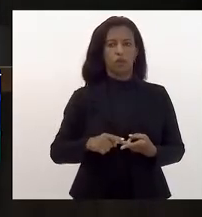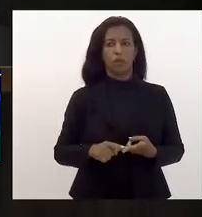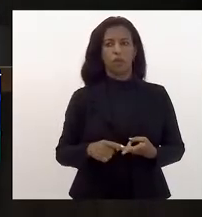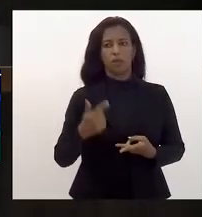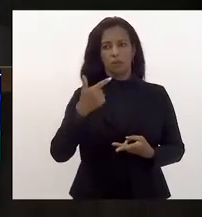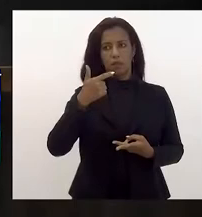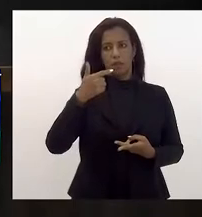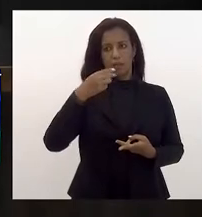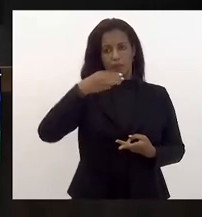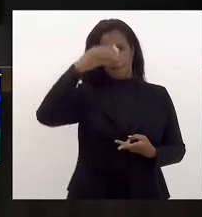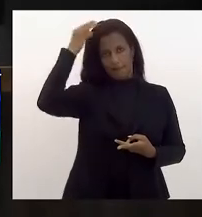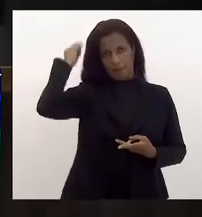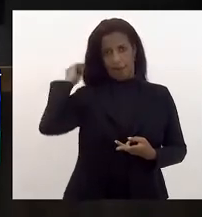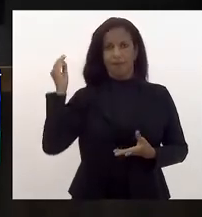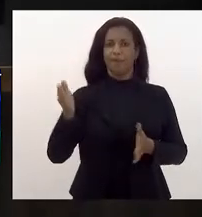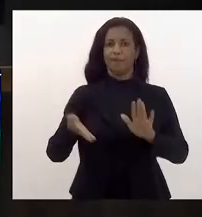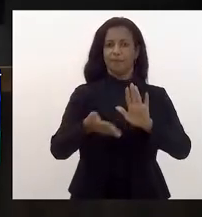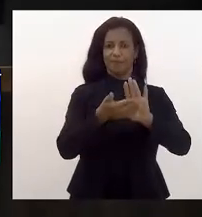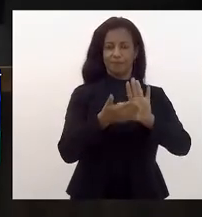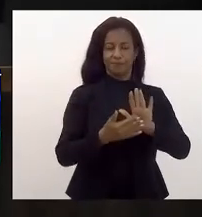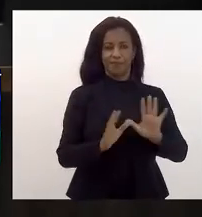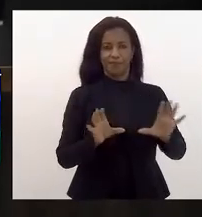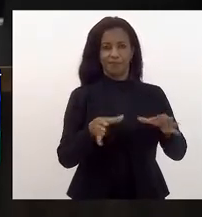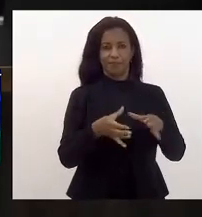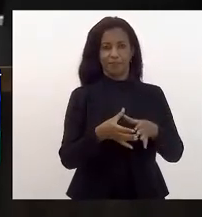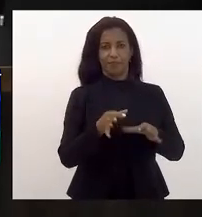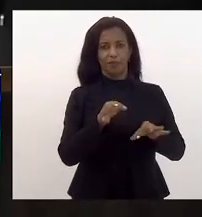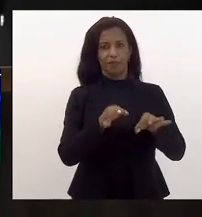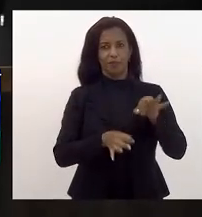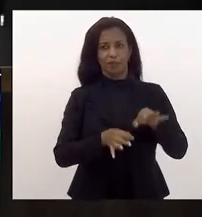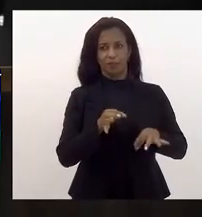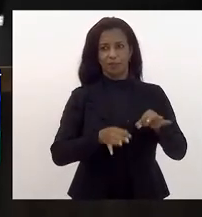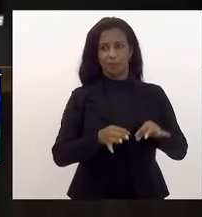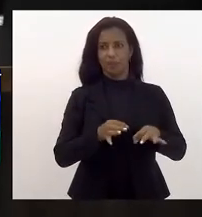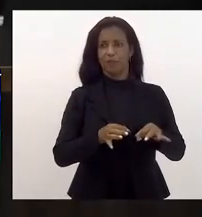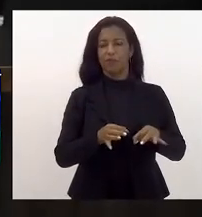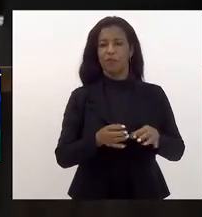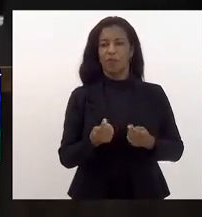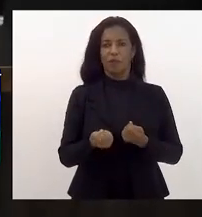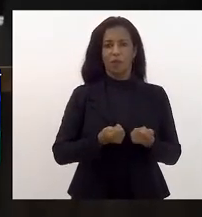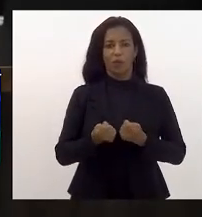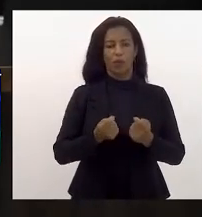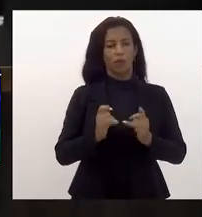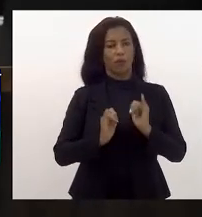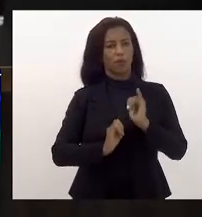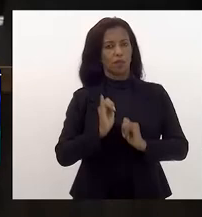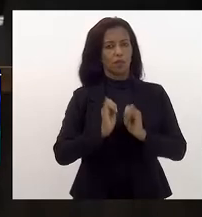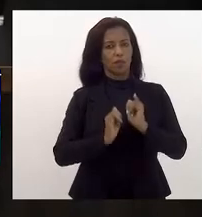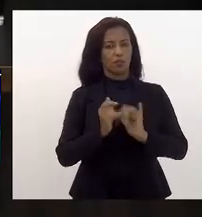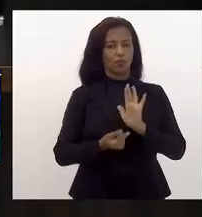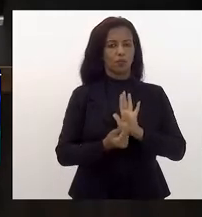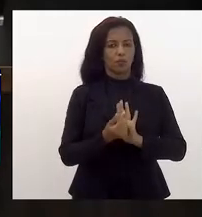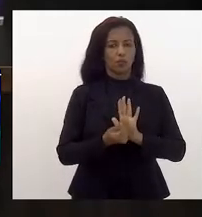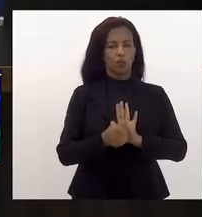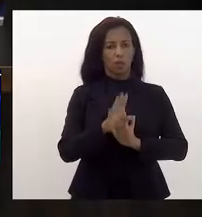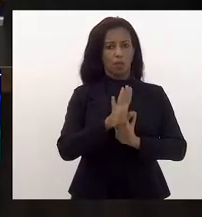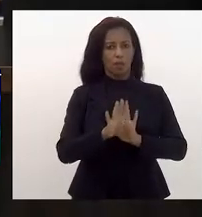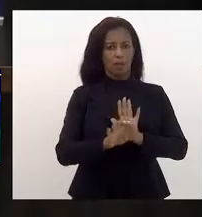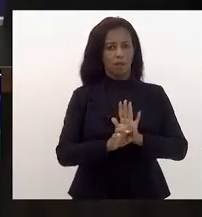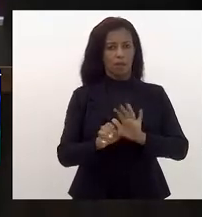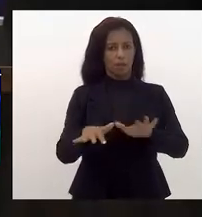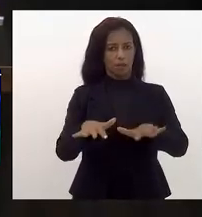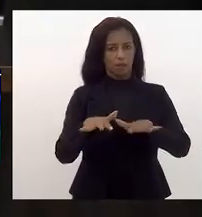Pacheco. Dependendo de pareceres as comissões de Constituição de Justiça, defesa do consumidor, economia, indústria e comércio e orçamento às emendas de